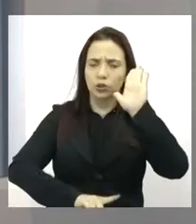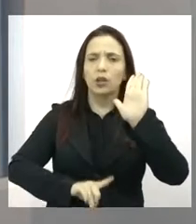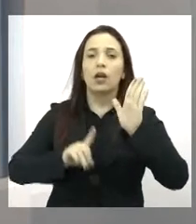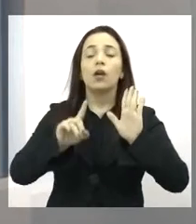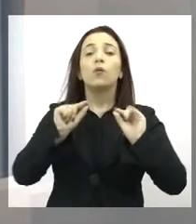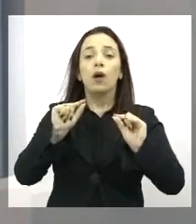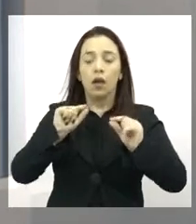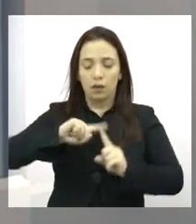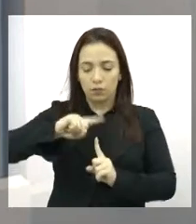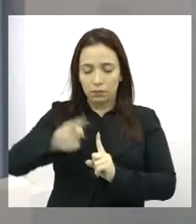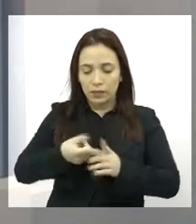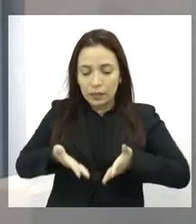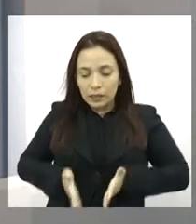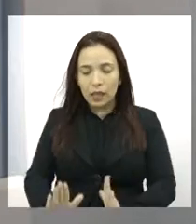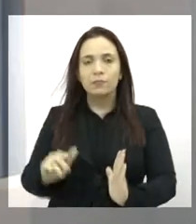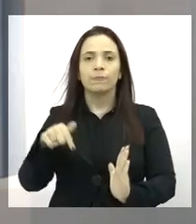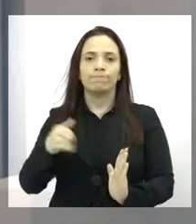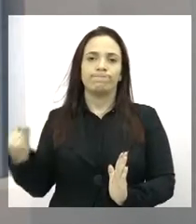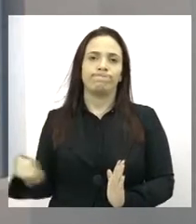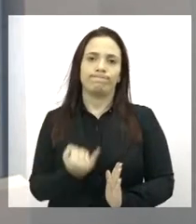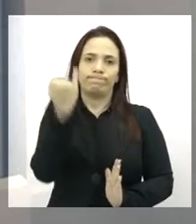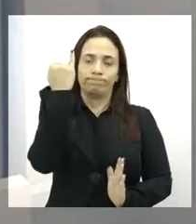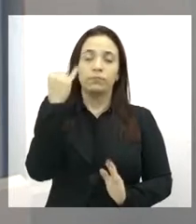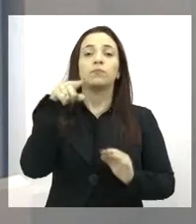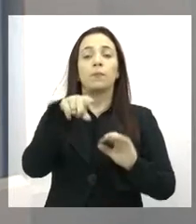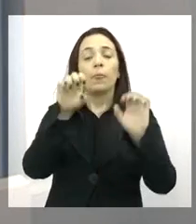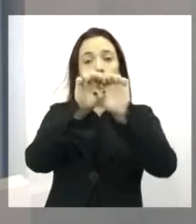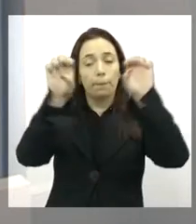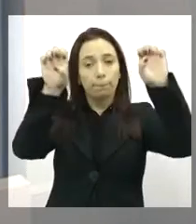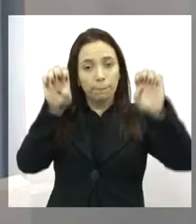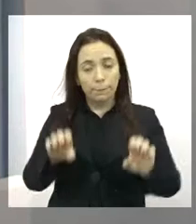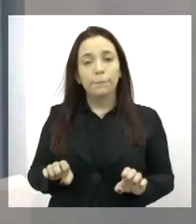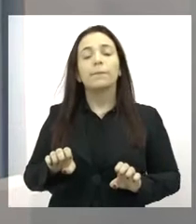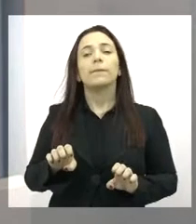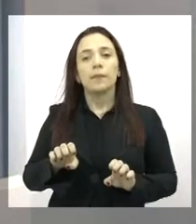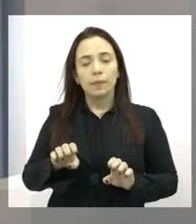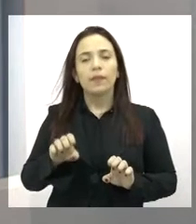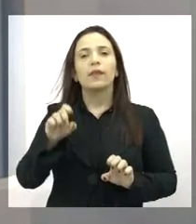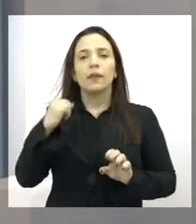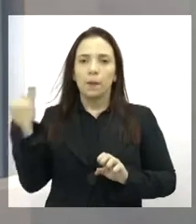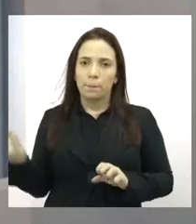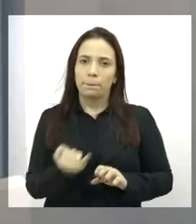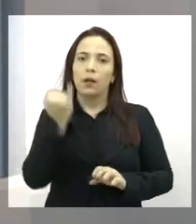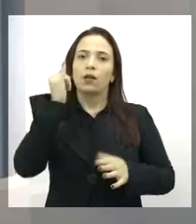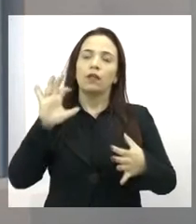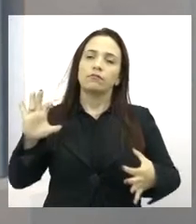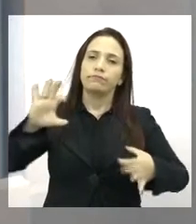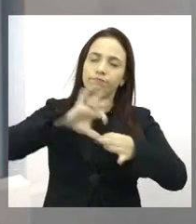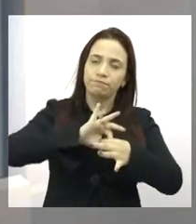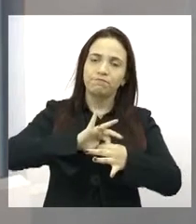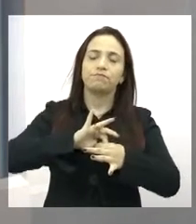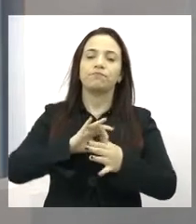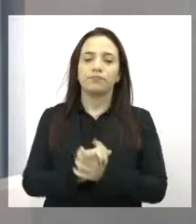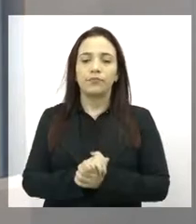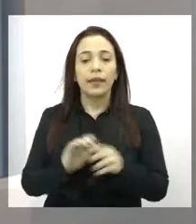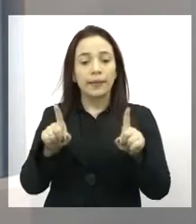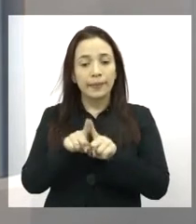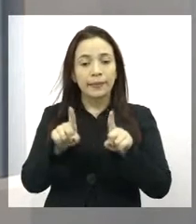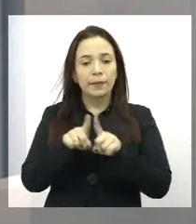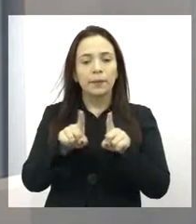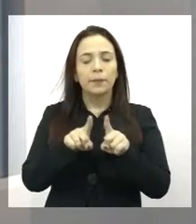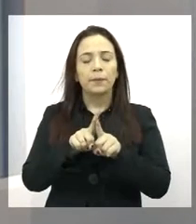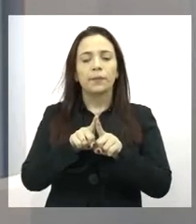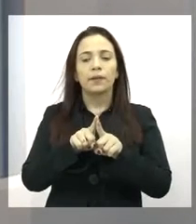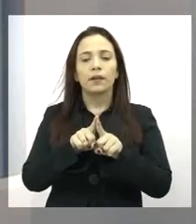o nascimento de um filho ou de uma filha. Então, o Estatuto vem se somar a essas outras iniciativas, trazendo uma